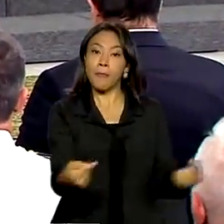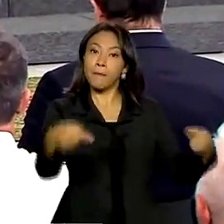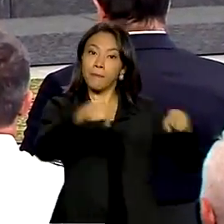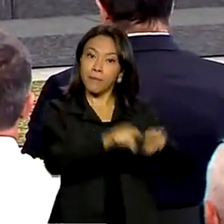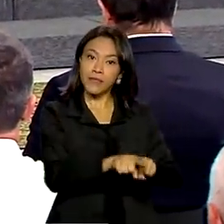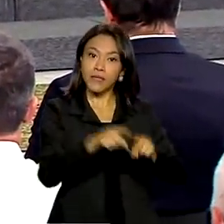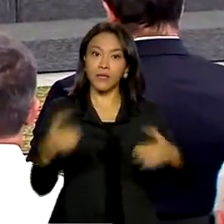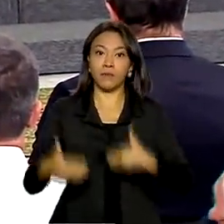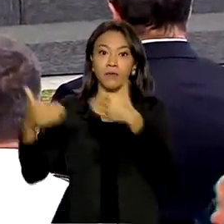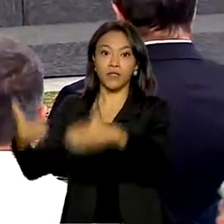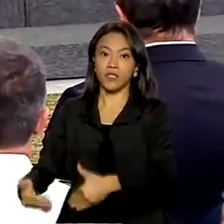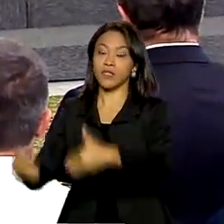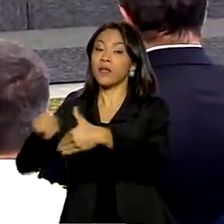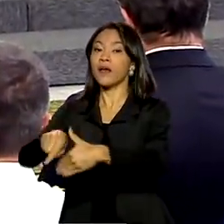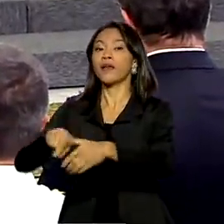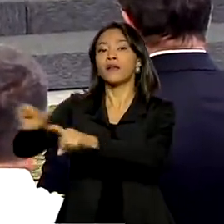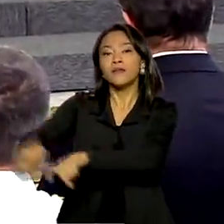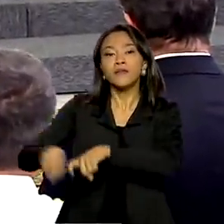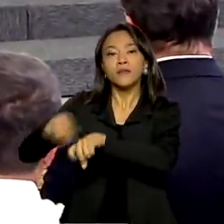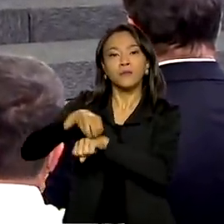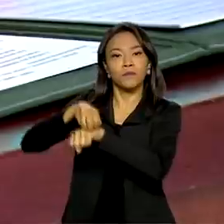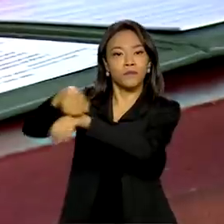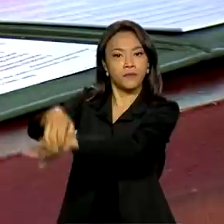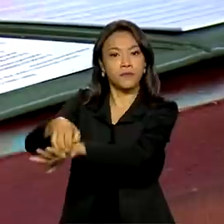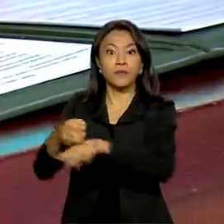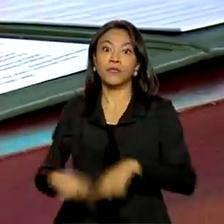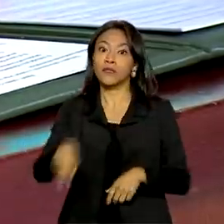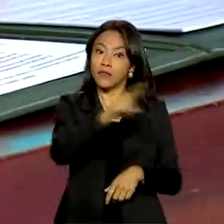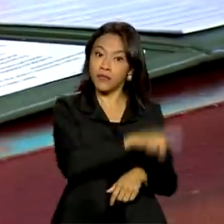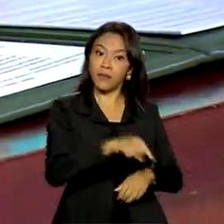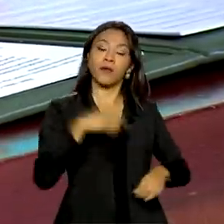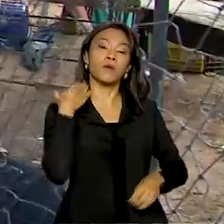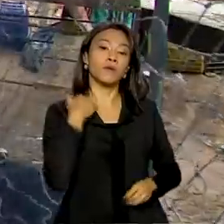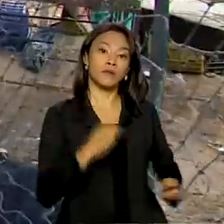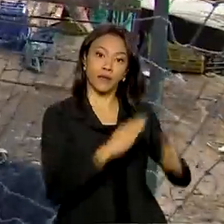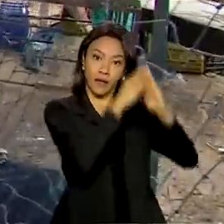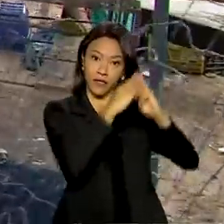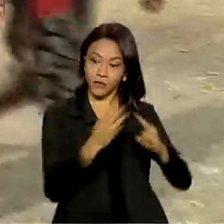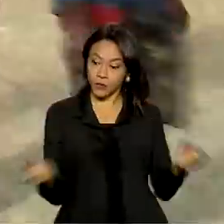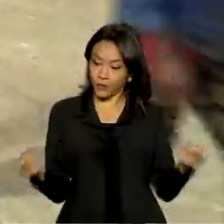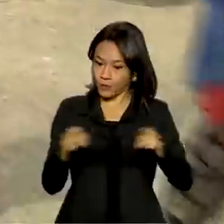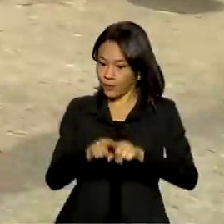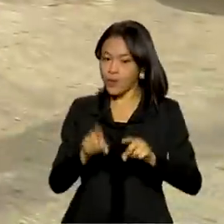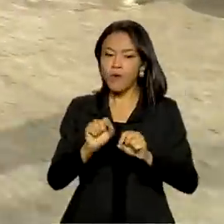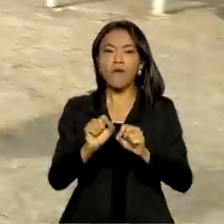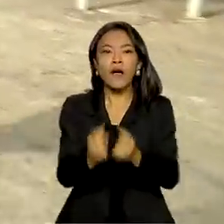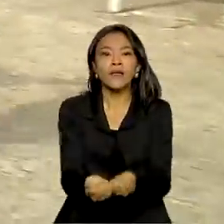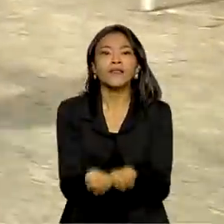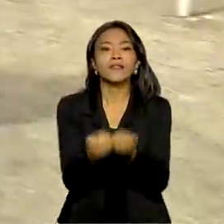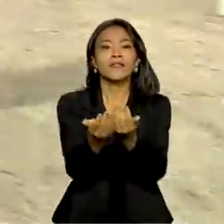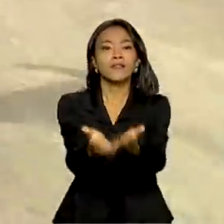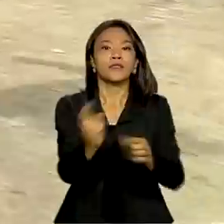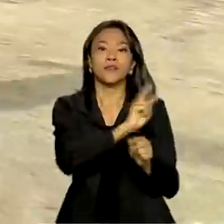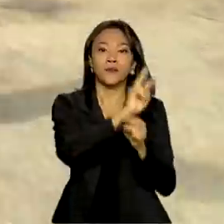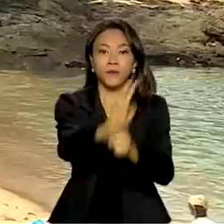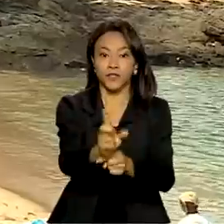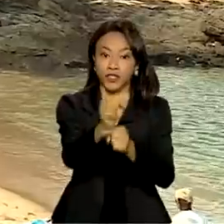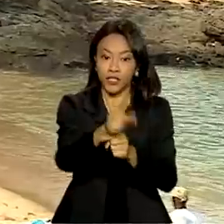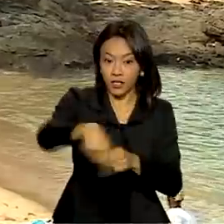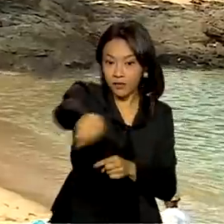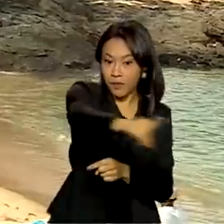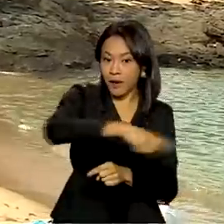Ministério da Agricultura, Pecuária e Abastecimento e a Caixa Econômica Federal vai disponibilizar linha de crédito para